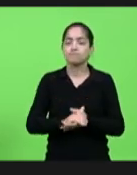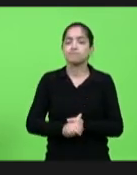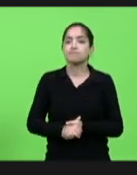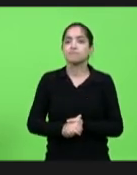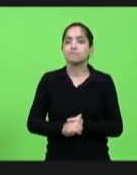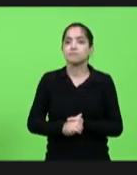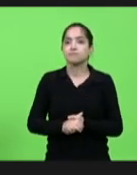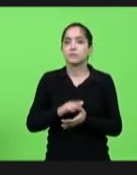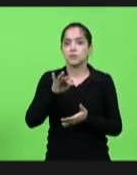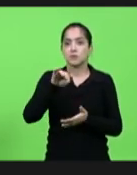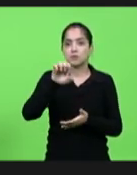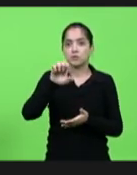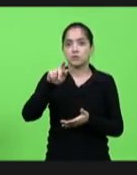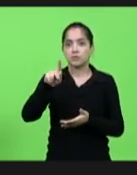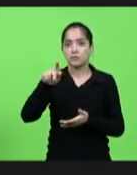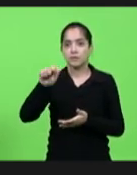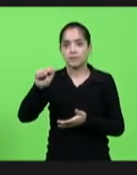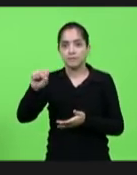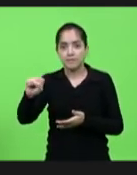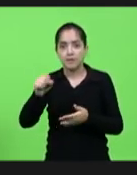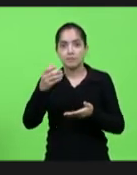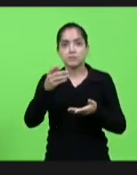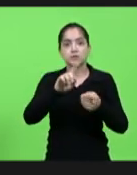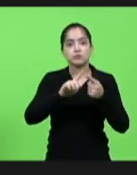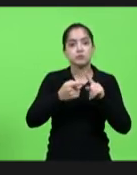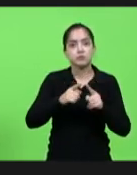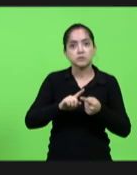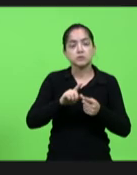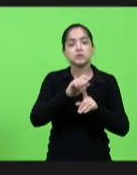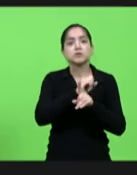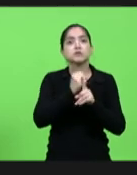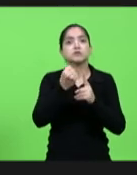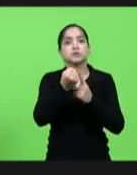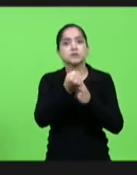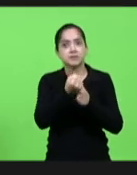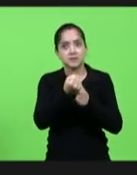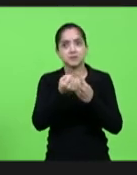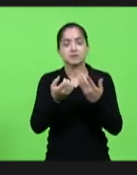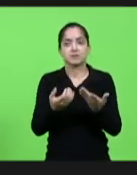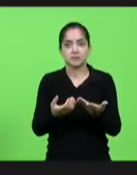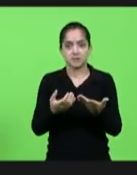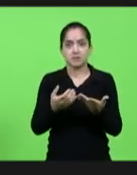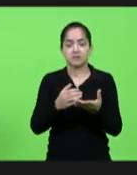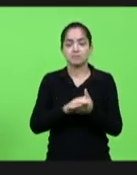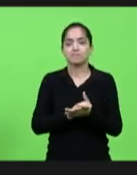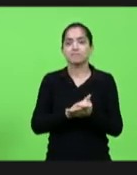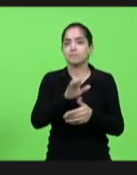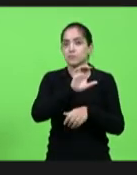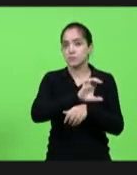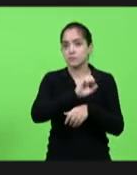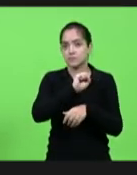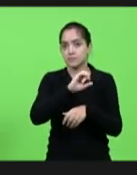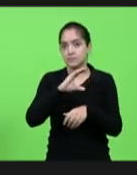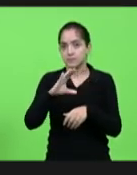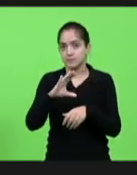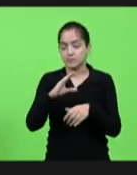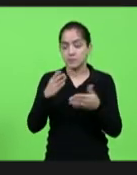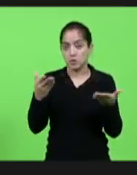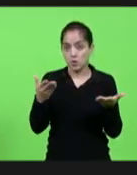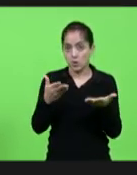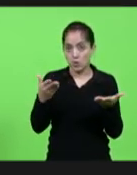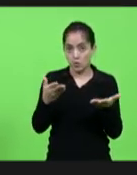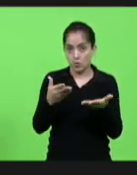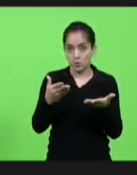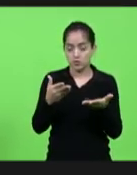FEPAS tem sido um articulador da sociedade civil junto ao CEA Santa Catarina e que inclusive hoje